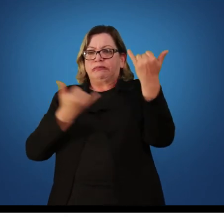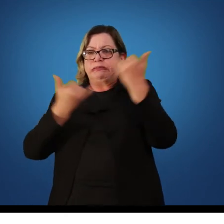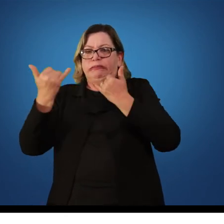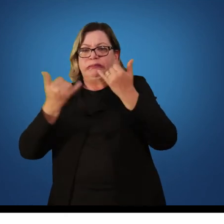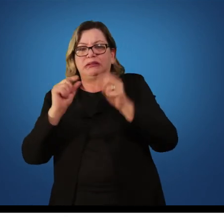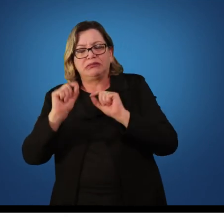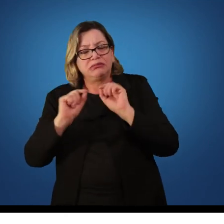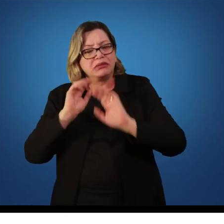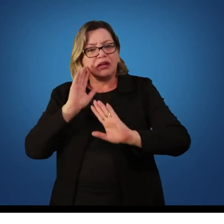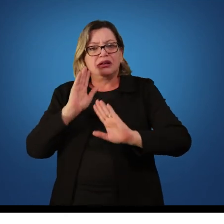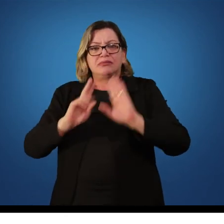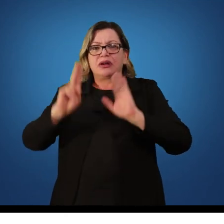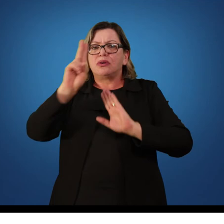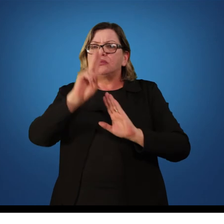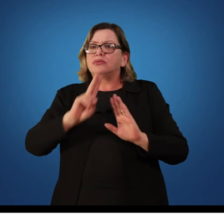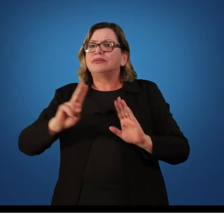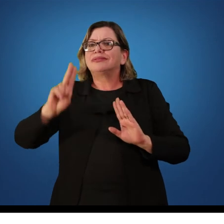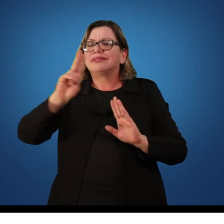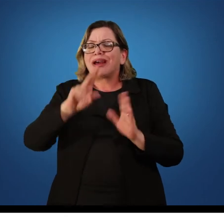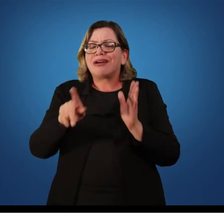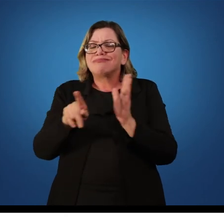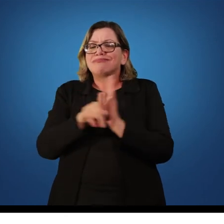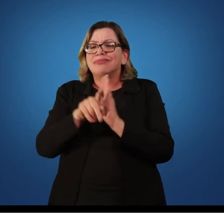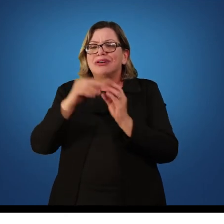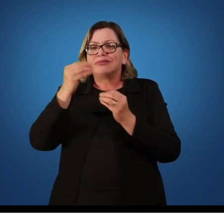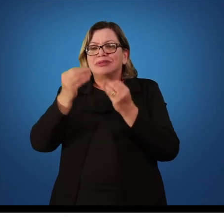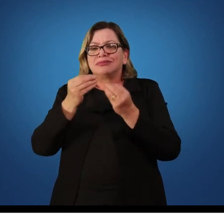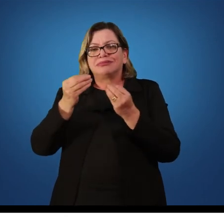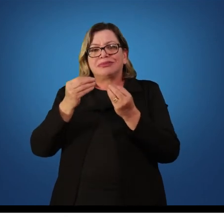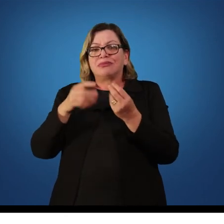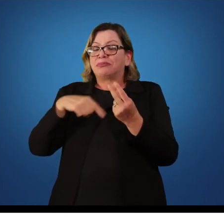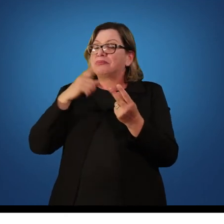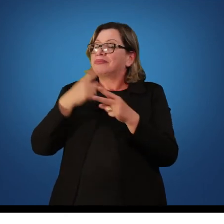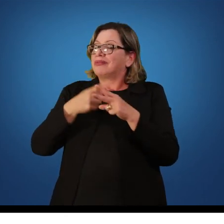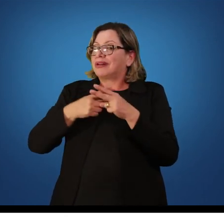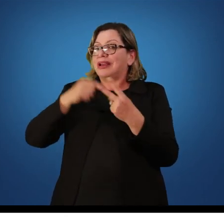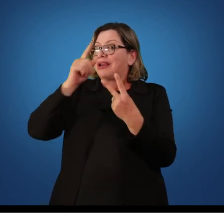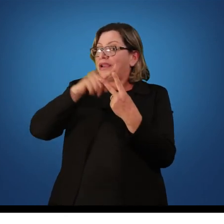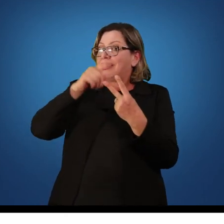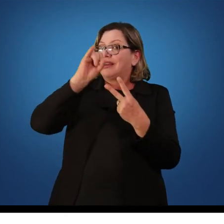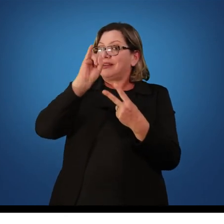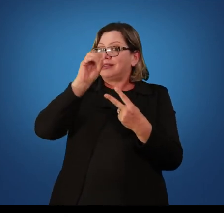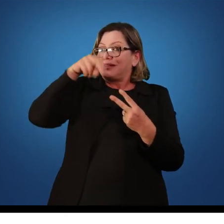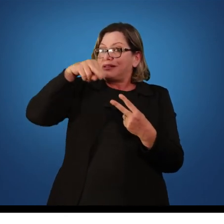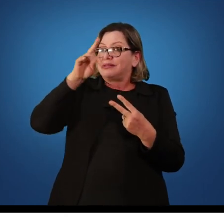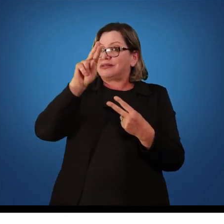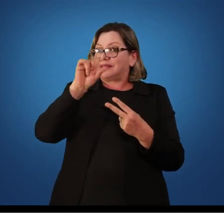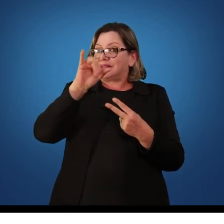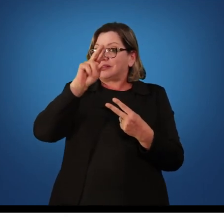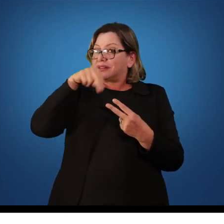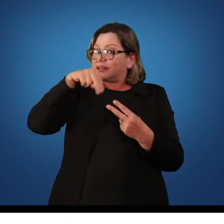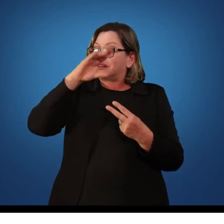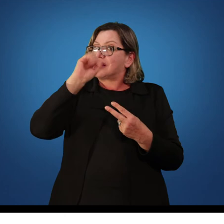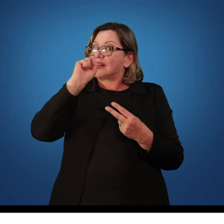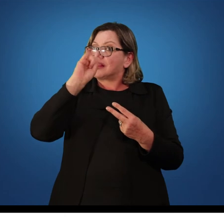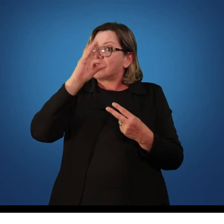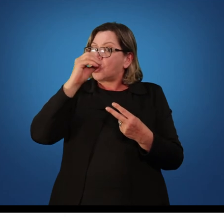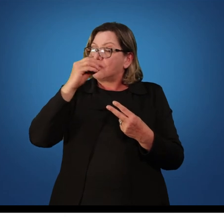usar o feedback intrínseco, que é tão válido e confiável quanto o extrínseco.